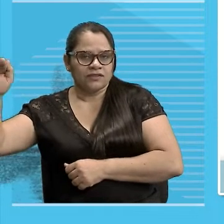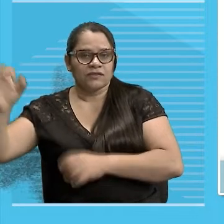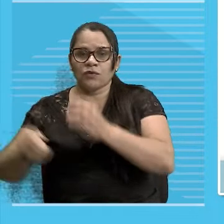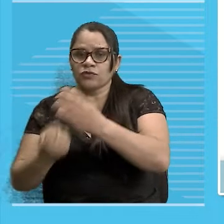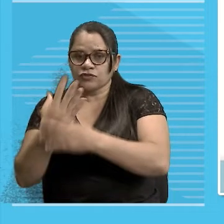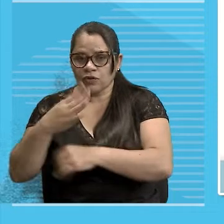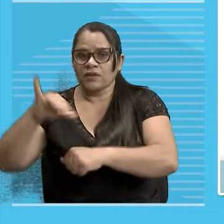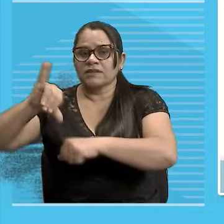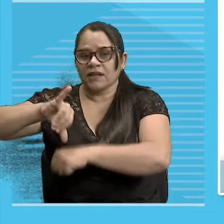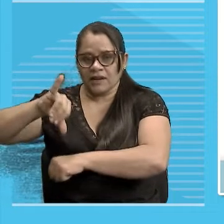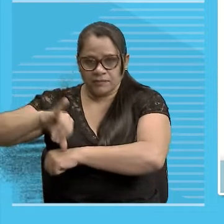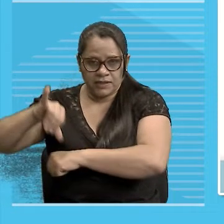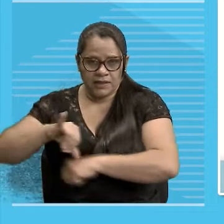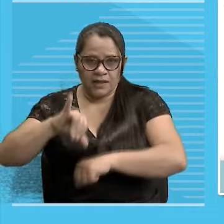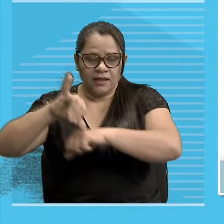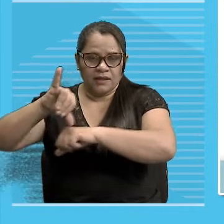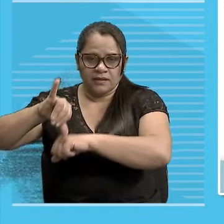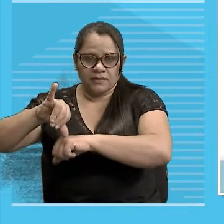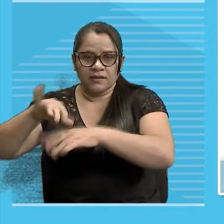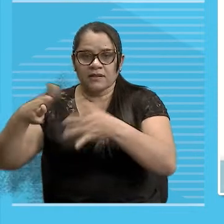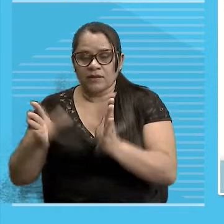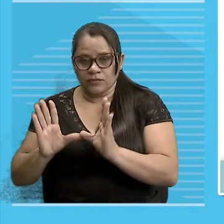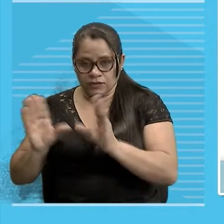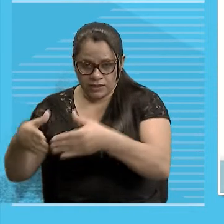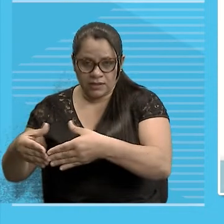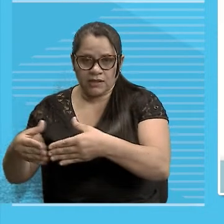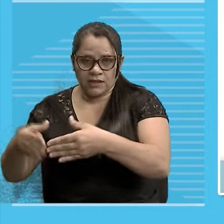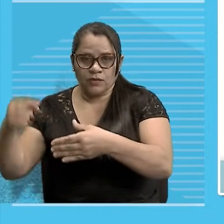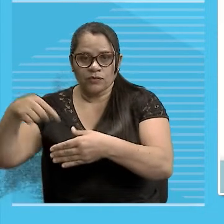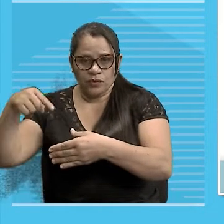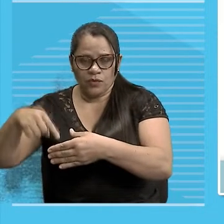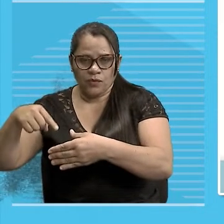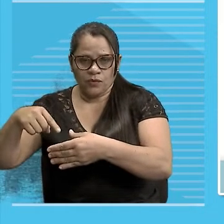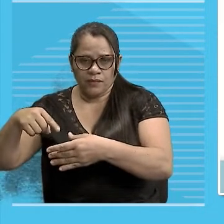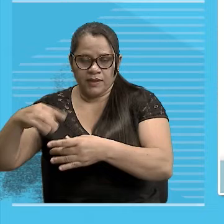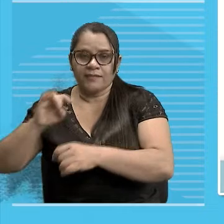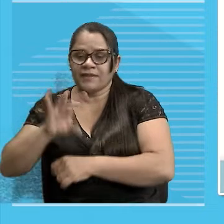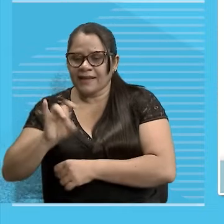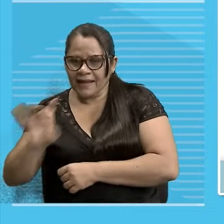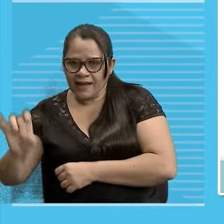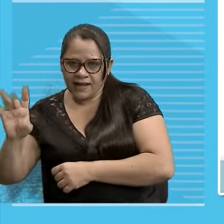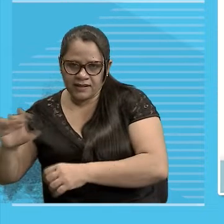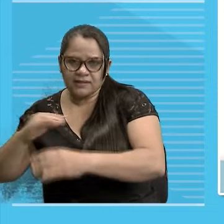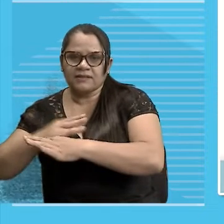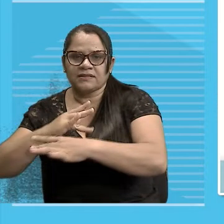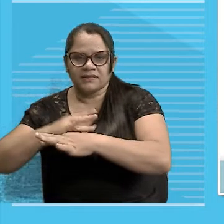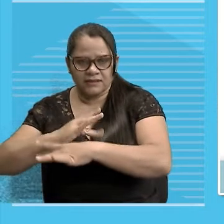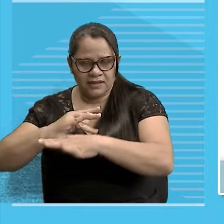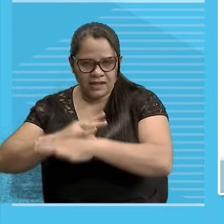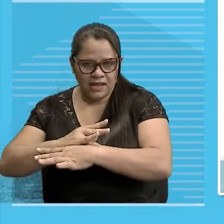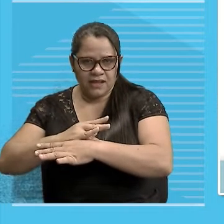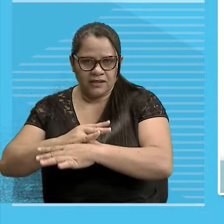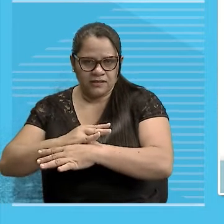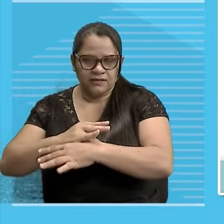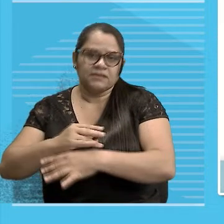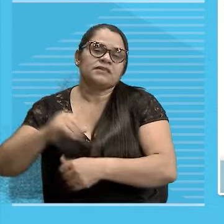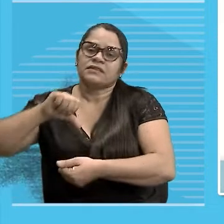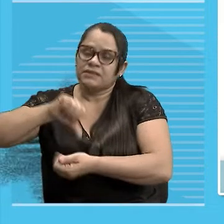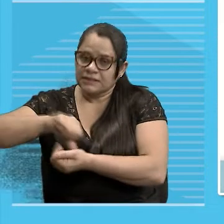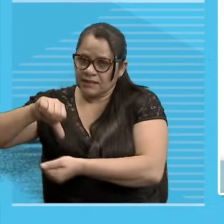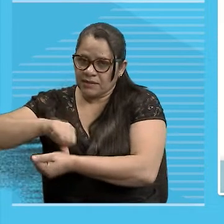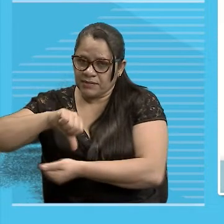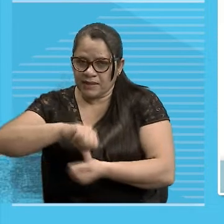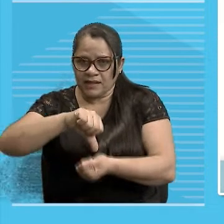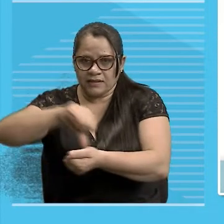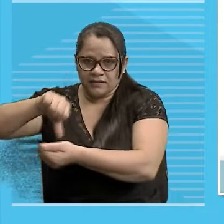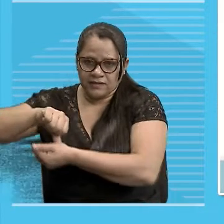De unidades federativas Então se eu dou nome Especificamente A cada uma dessas cidades Que são capitais De unidades federativas